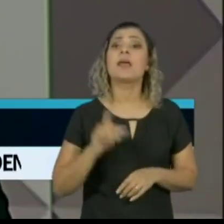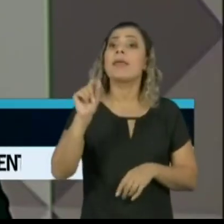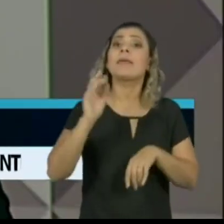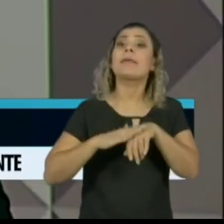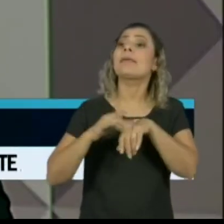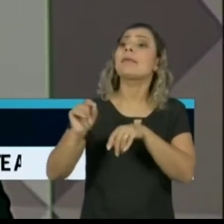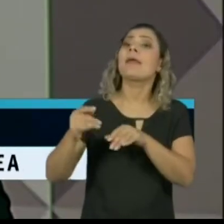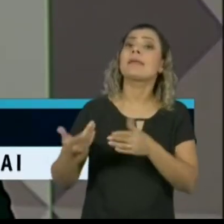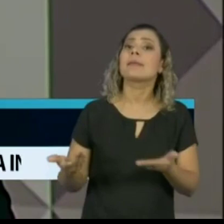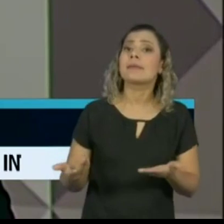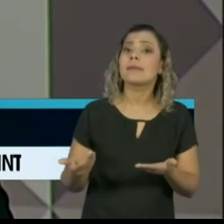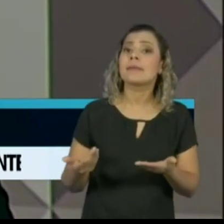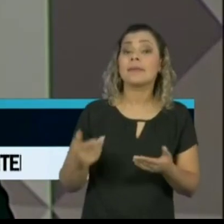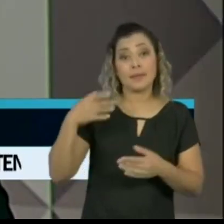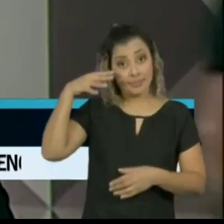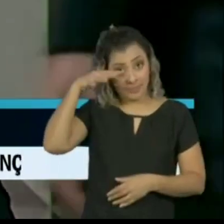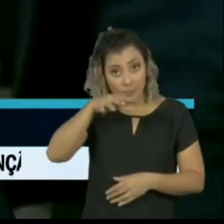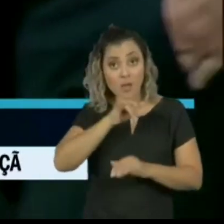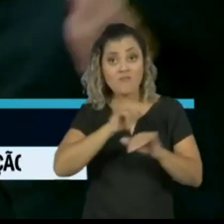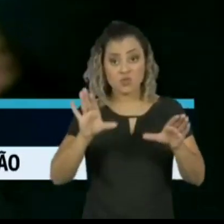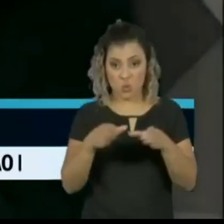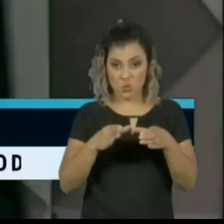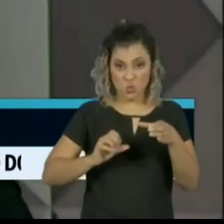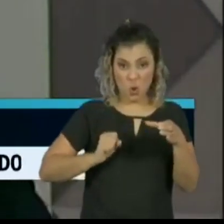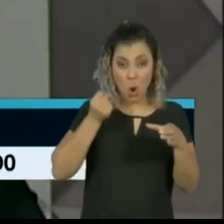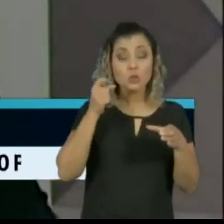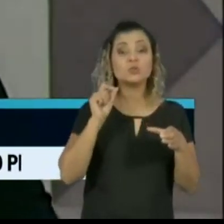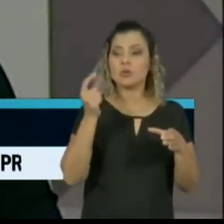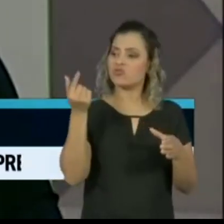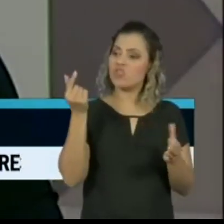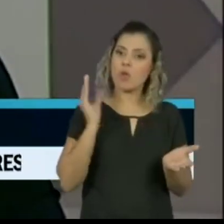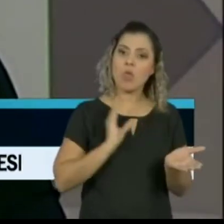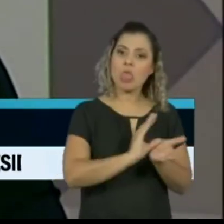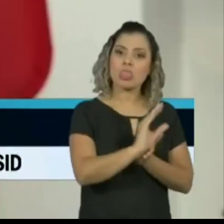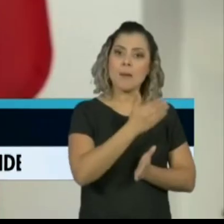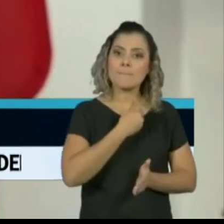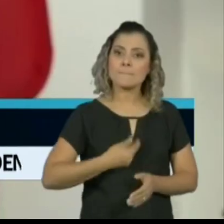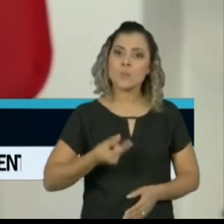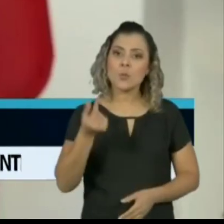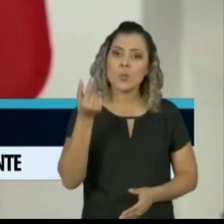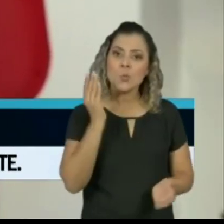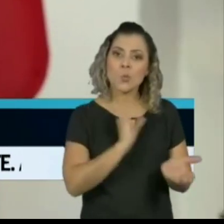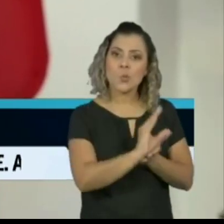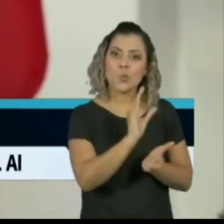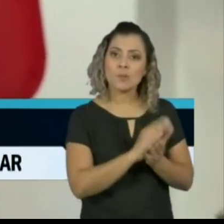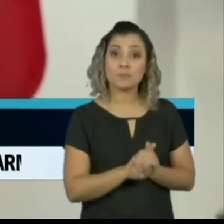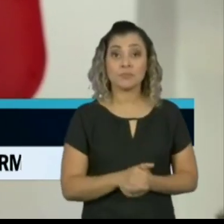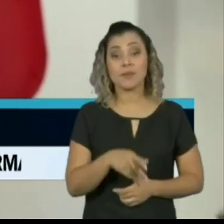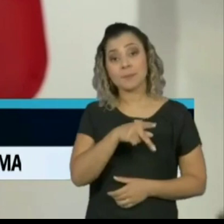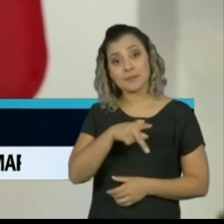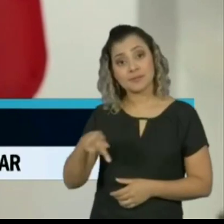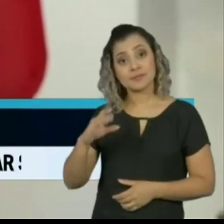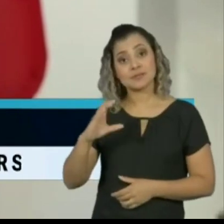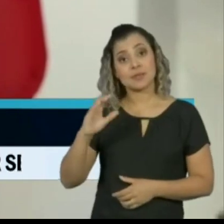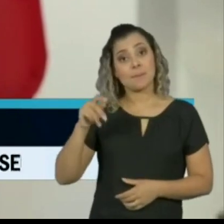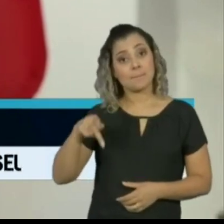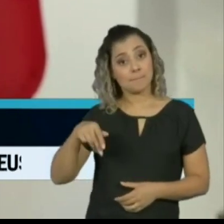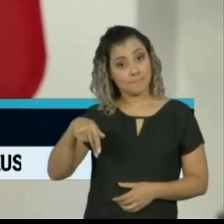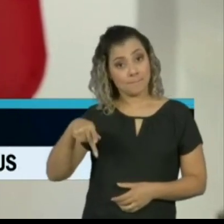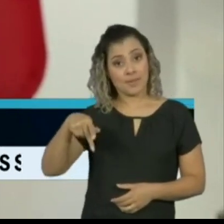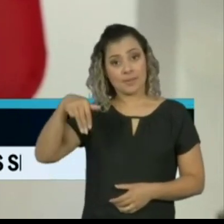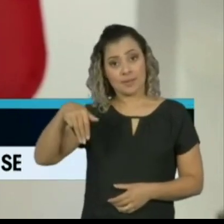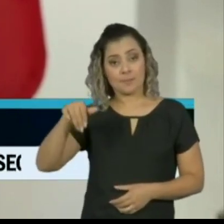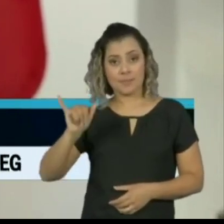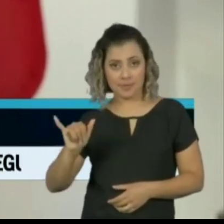isso? Segundo a deputada, o Gabinete do Ódio é financiado com dinheiro público. Hoje, o presidente da CPMI das Fake News,